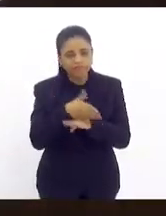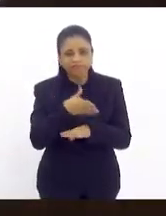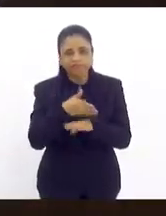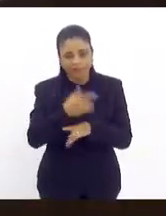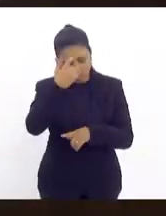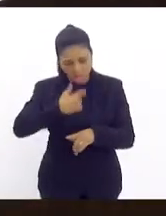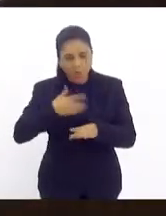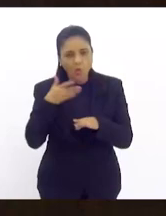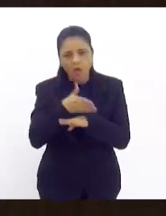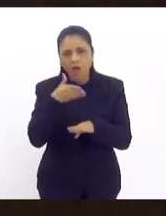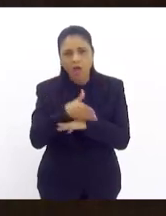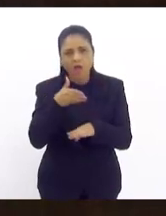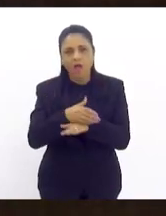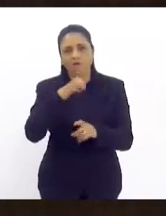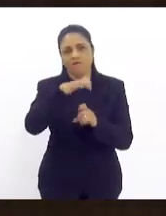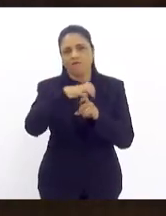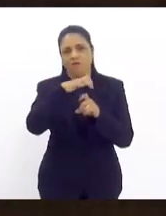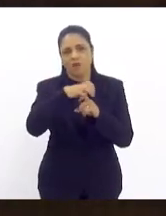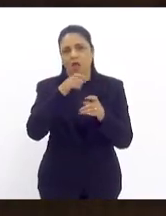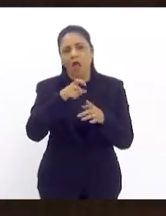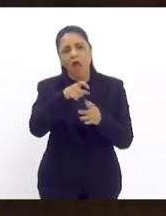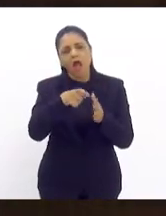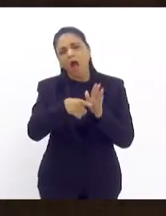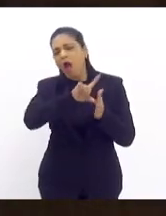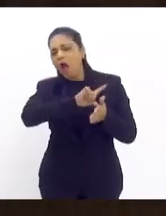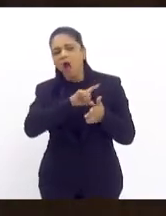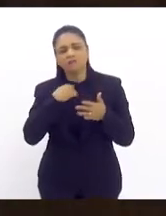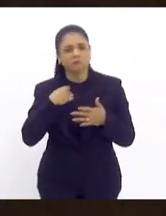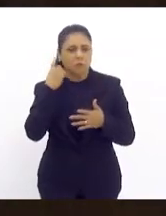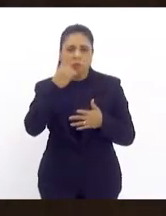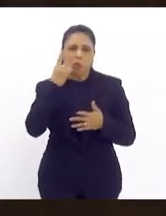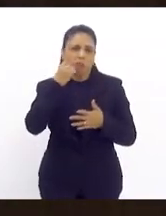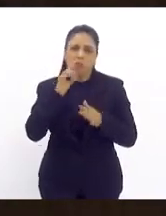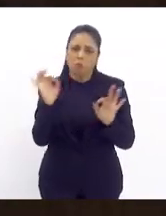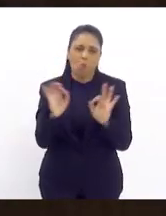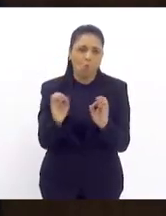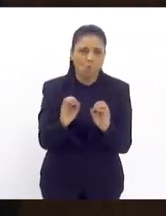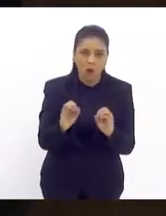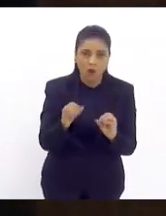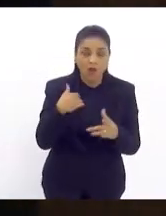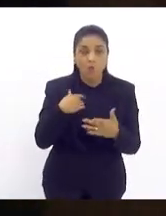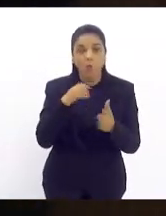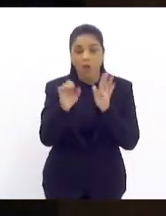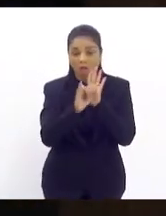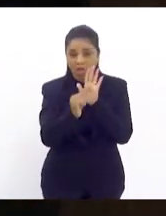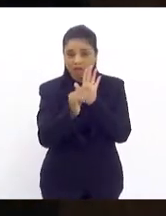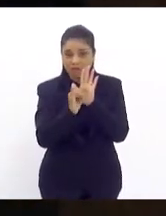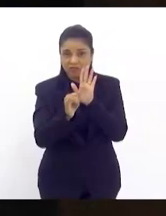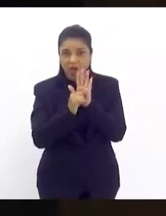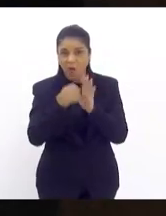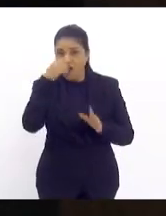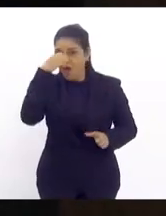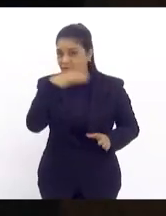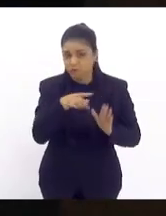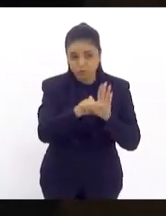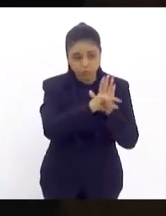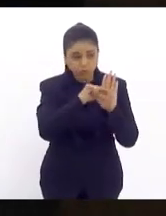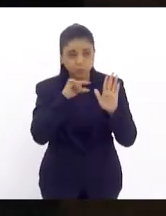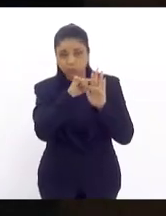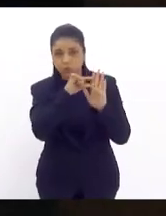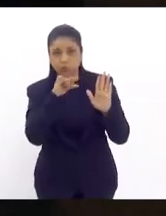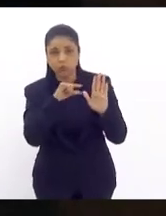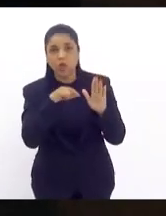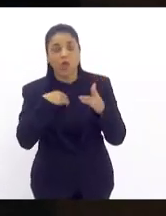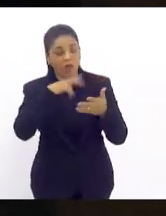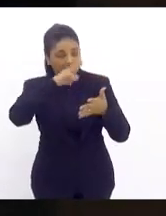nem saber que eu seria deputada. E o edital tinha tantos absurdos, presidente, e um deles, eu faço questão de ler